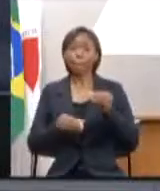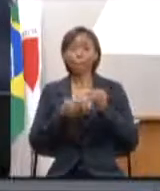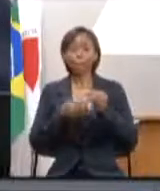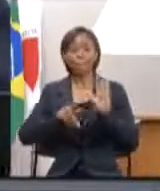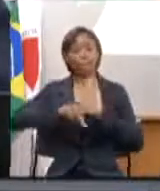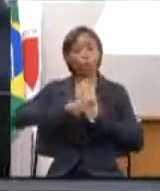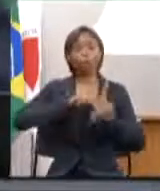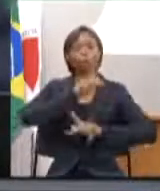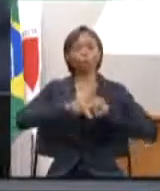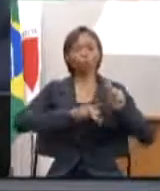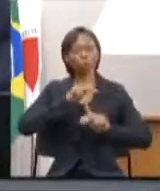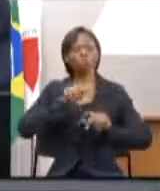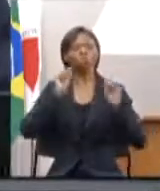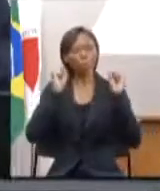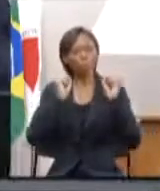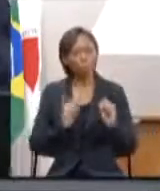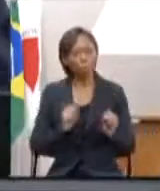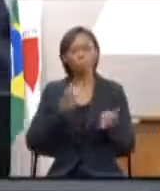impositiva